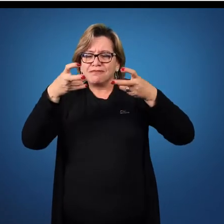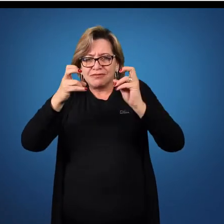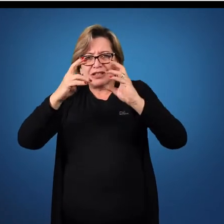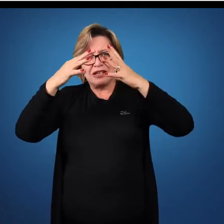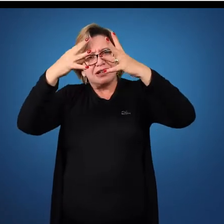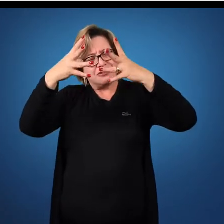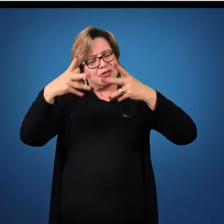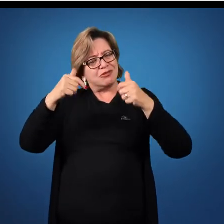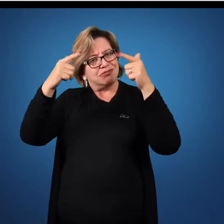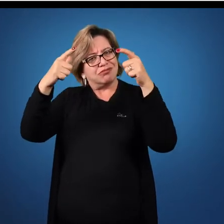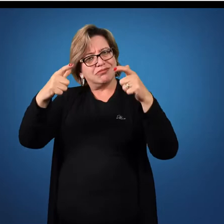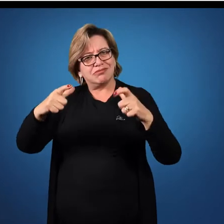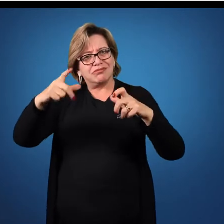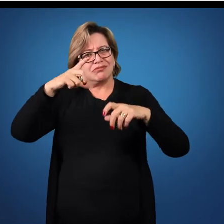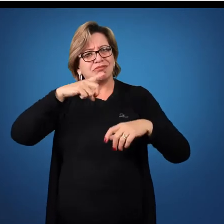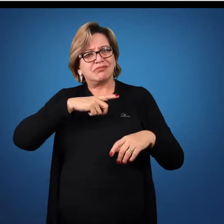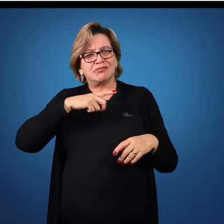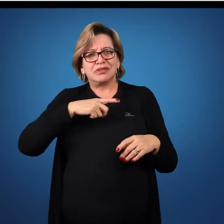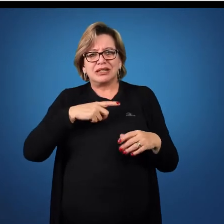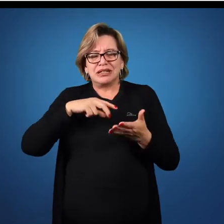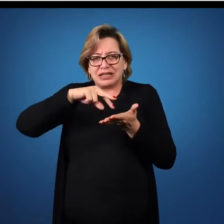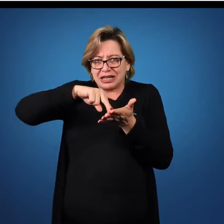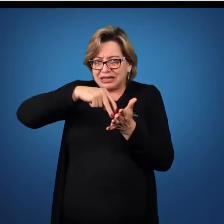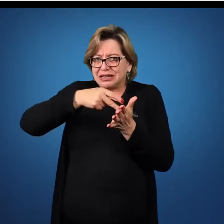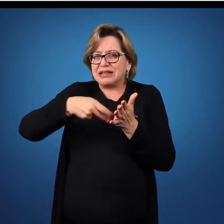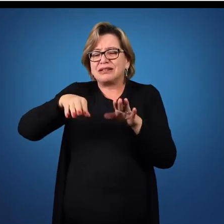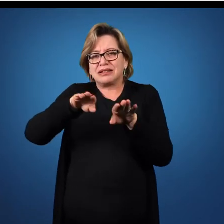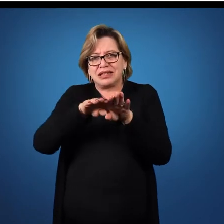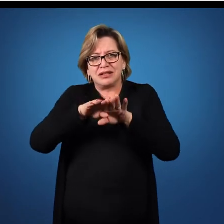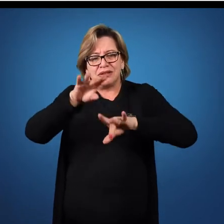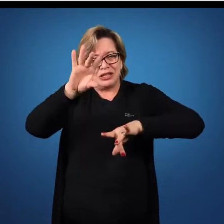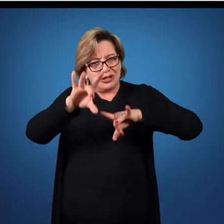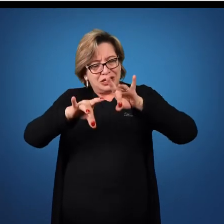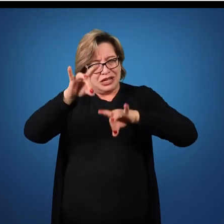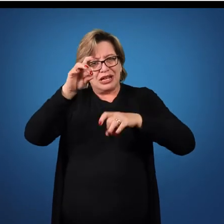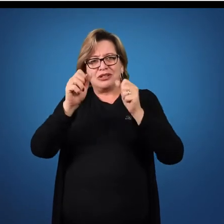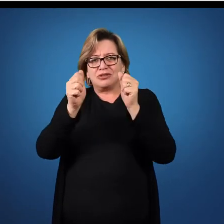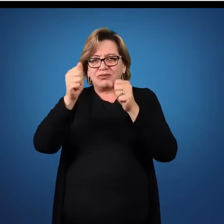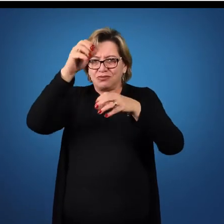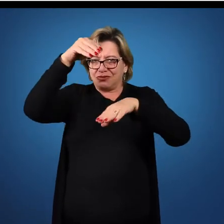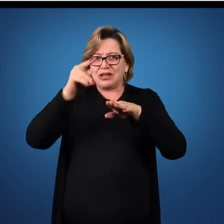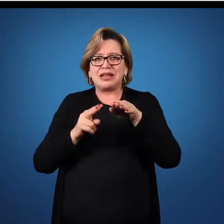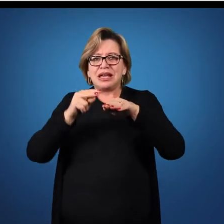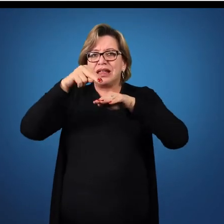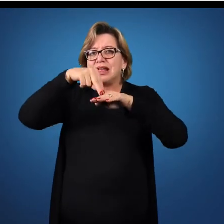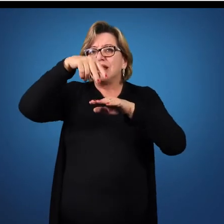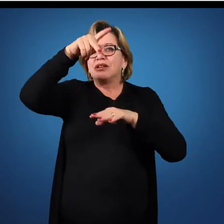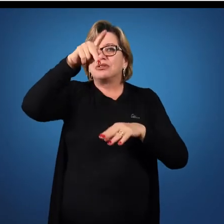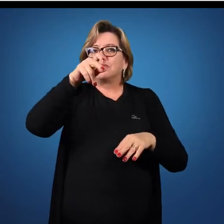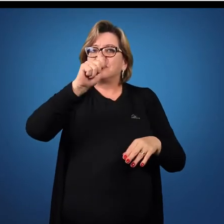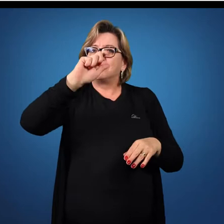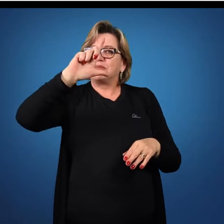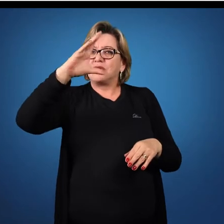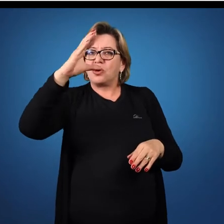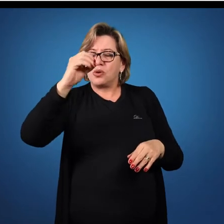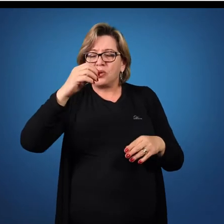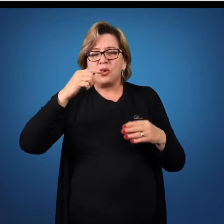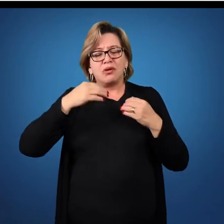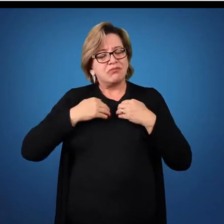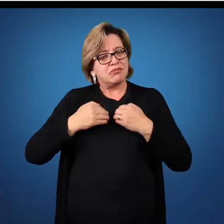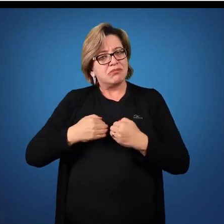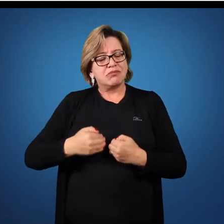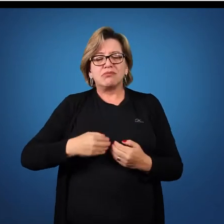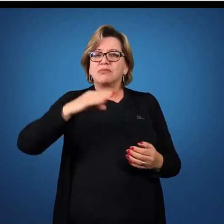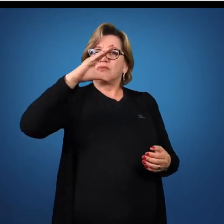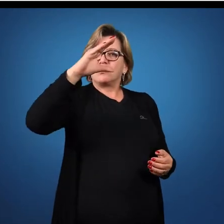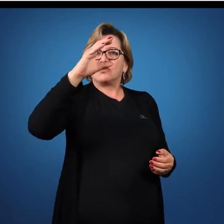todo esse espaço que nos gera na dança e no teatro, como palco, vai gerar então um corpo cênico, um corpo presente